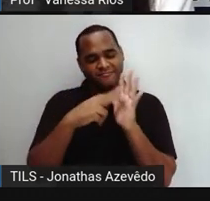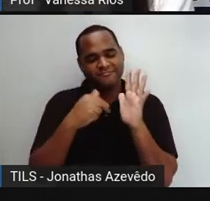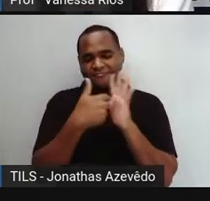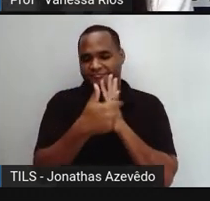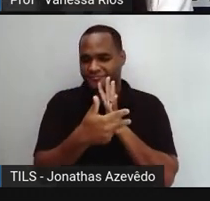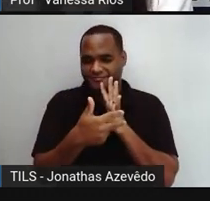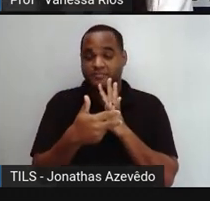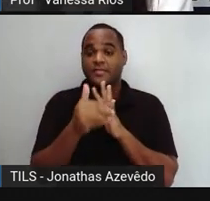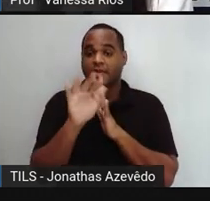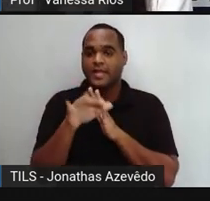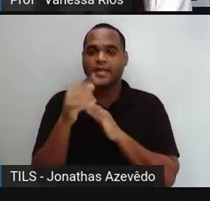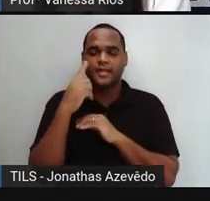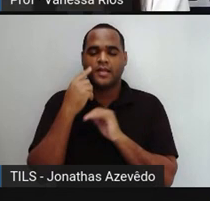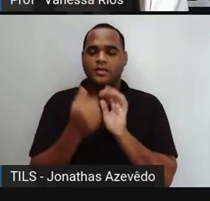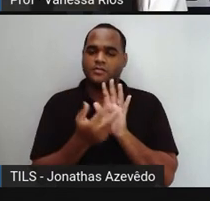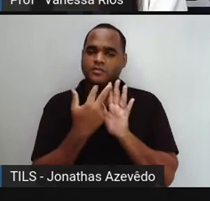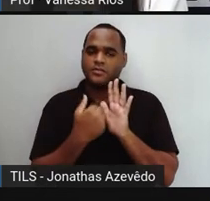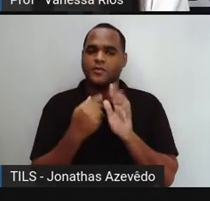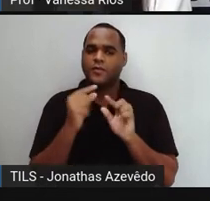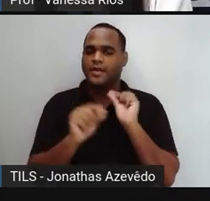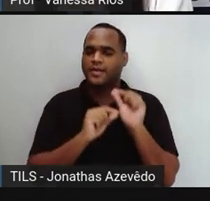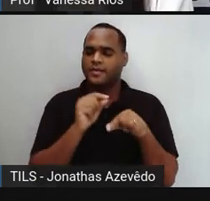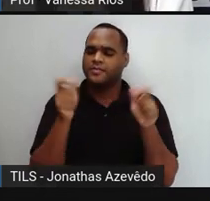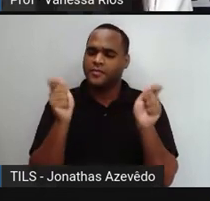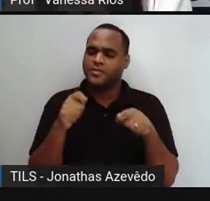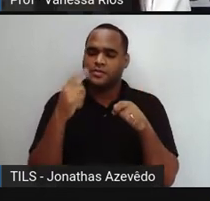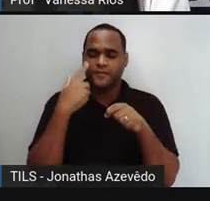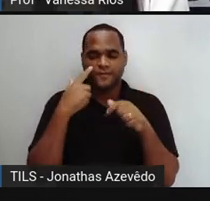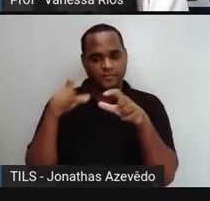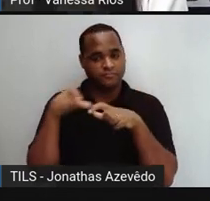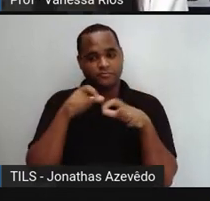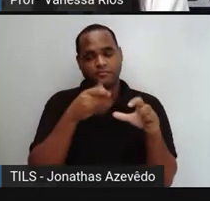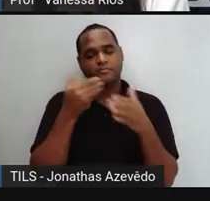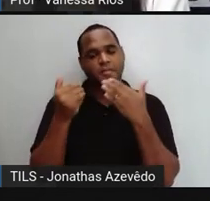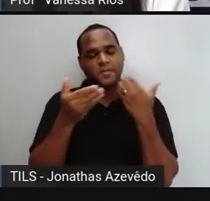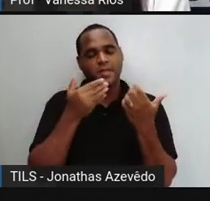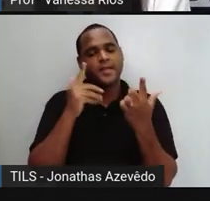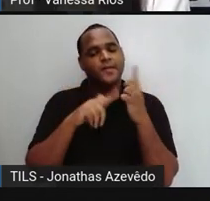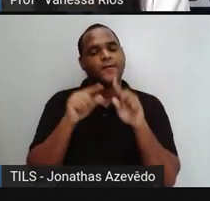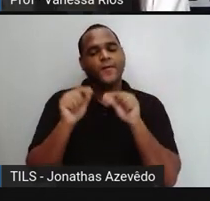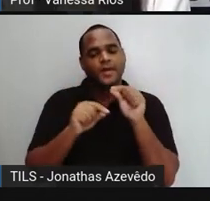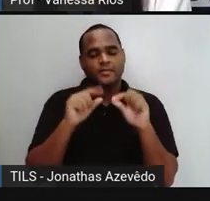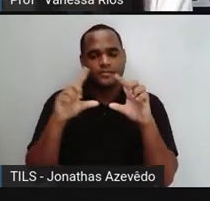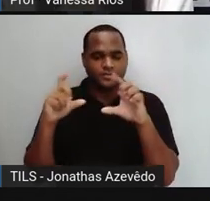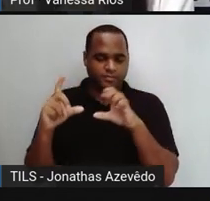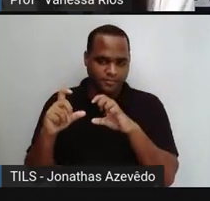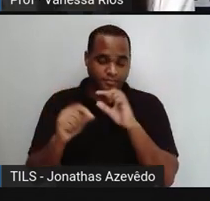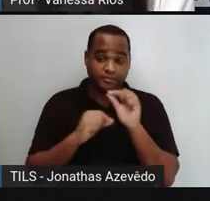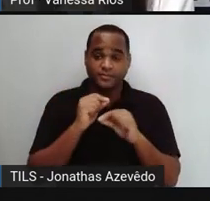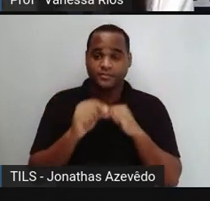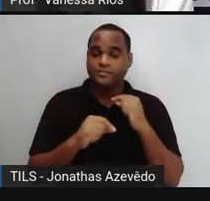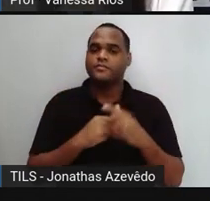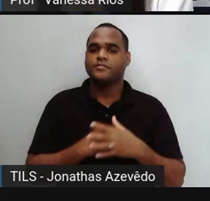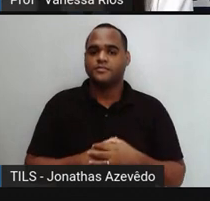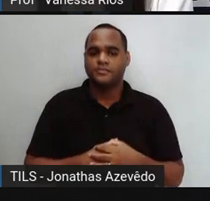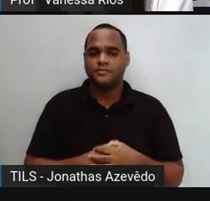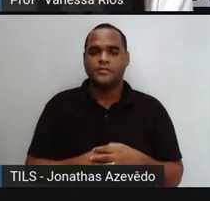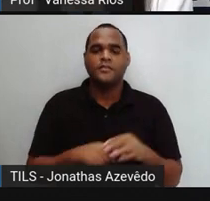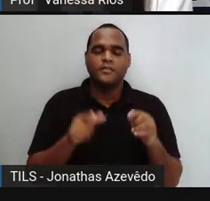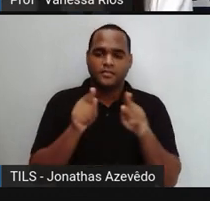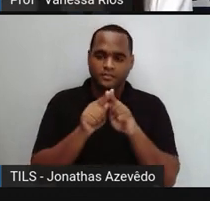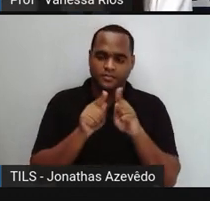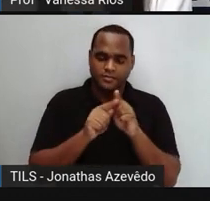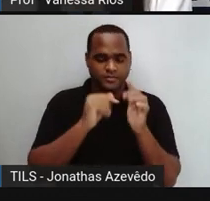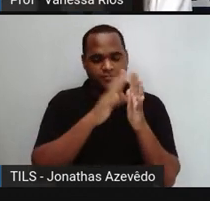e aí essa imagem, ela serve para a gente localizar melhor aquilo que a gente está fotografando. Então, onde as linhas